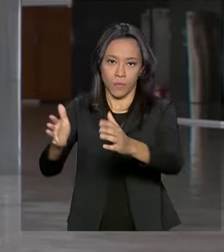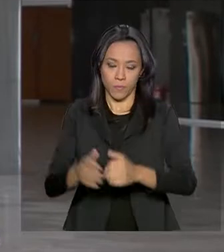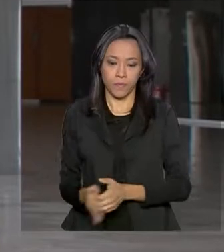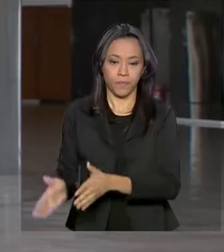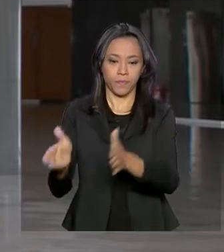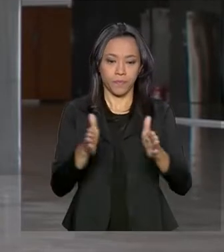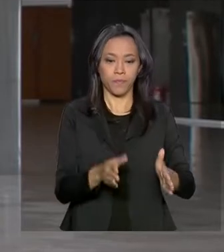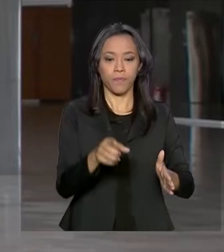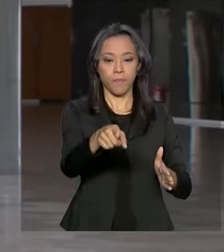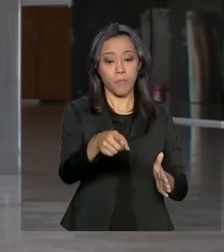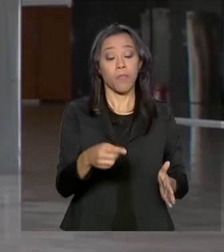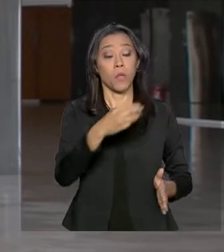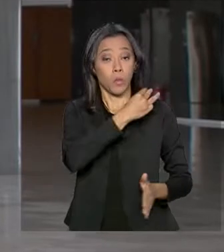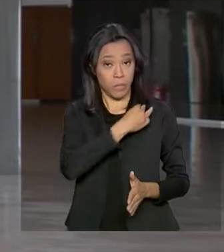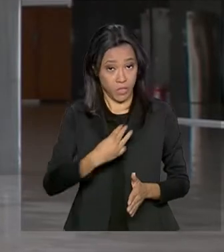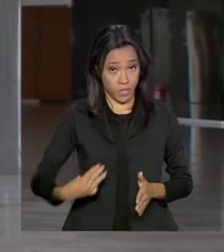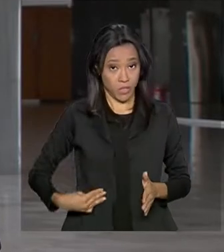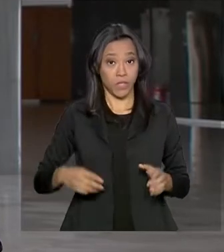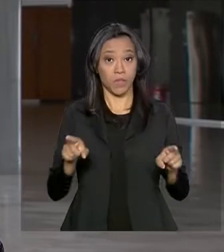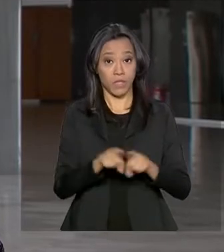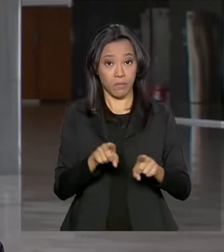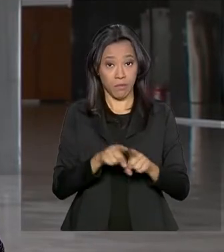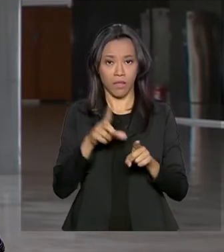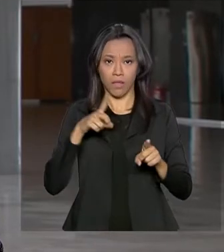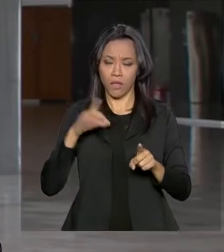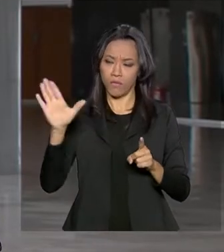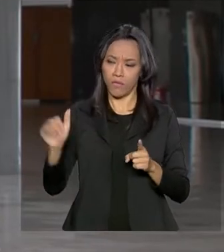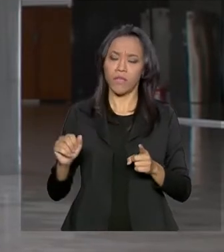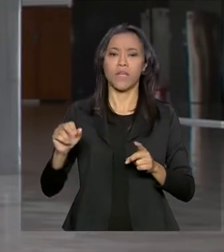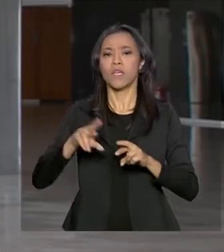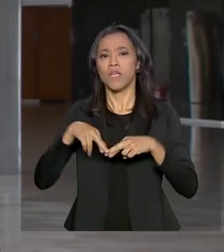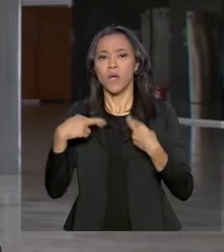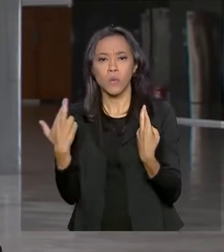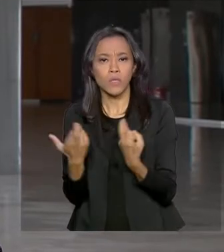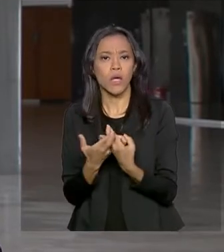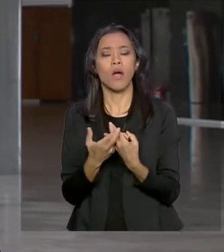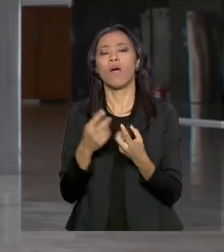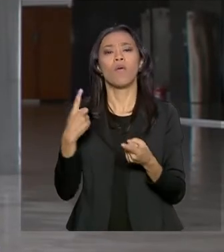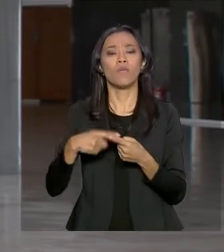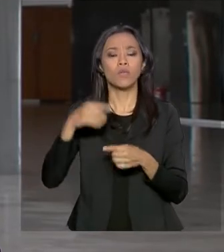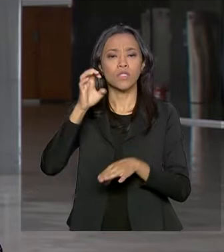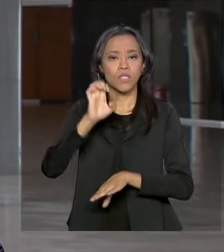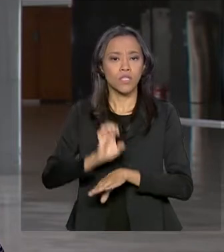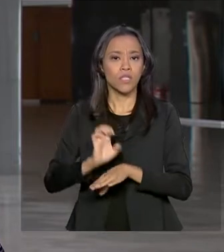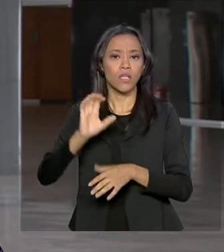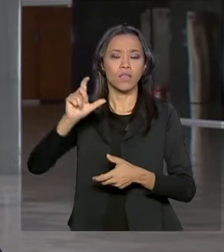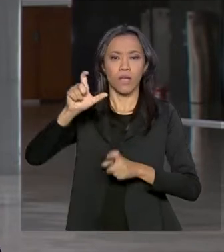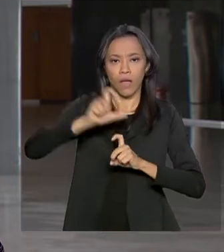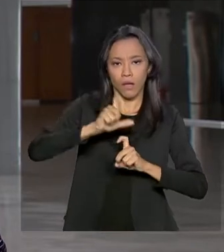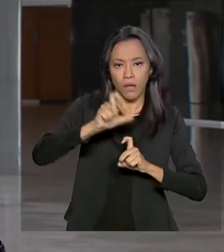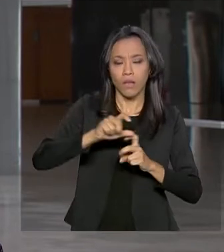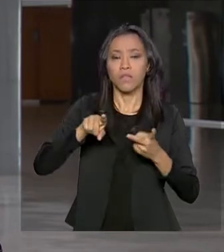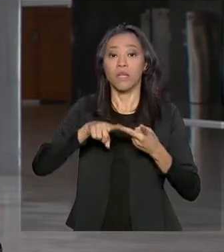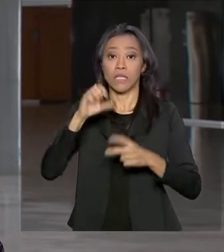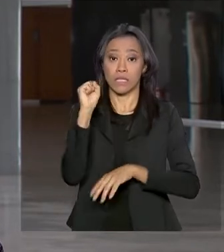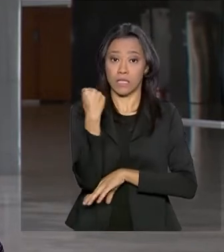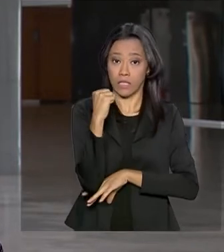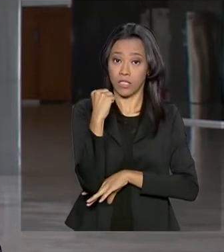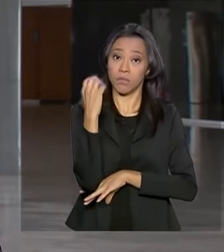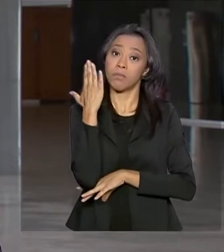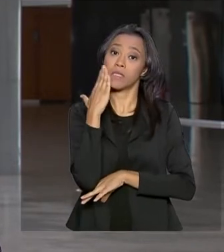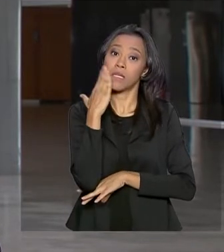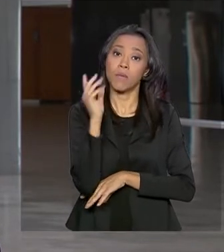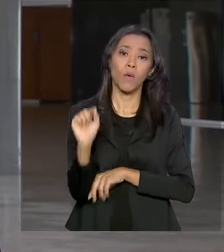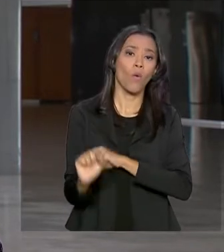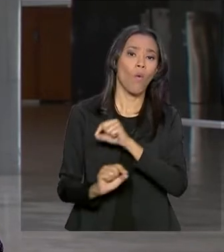Salles também se reuniu em Aracaju, Sergipe, com o gabinete de crise que foi criado para acompanhar o vazamento